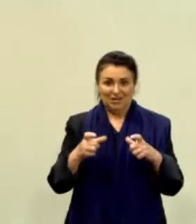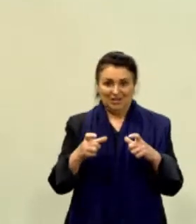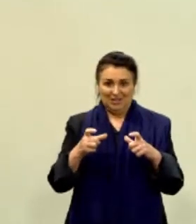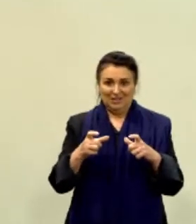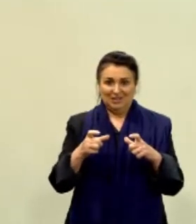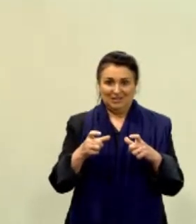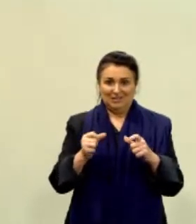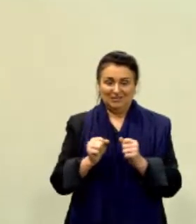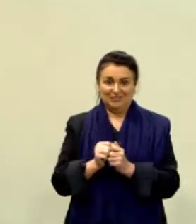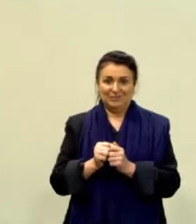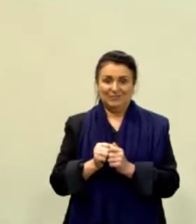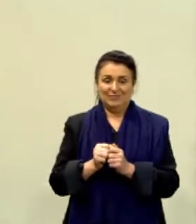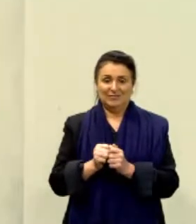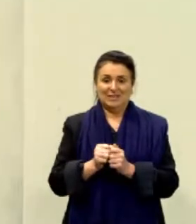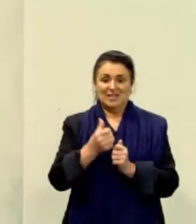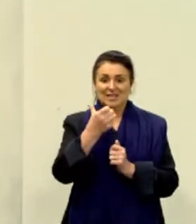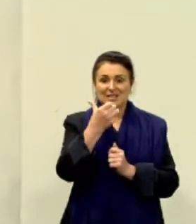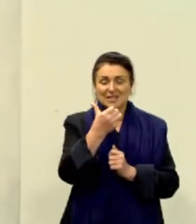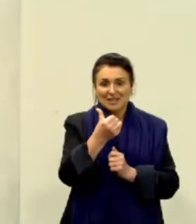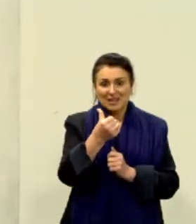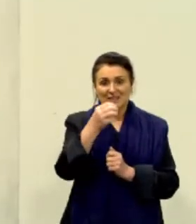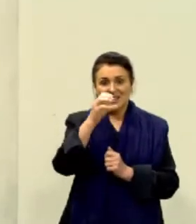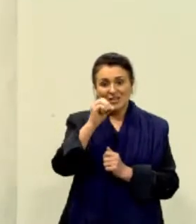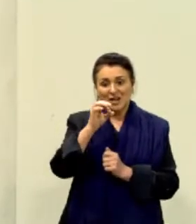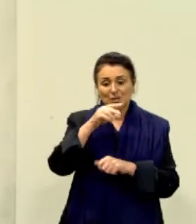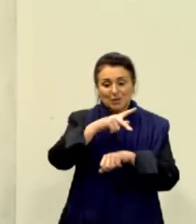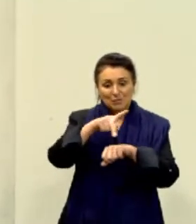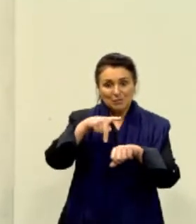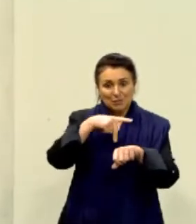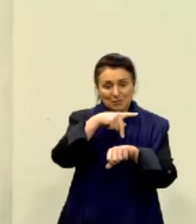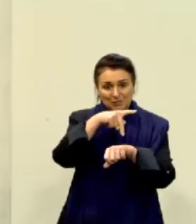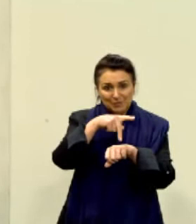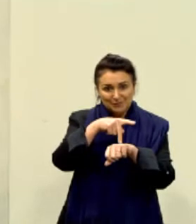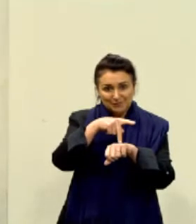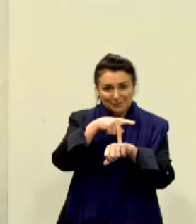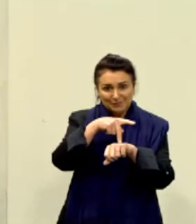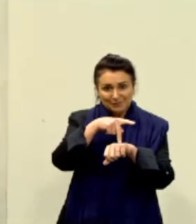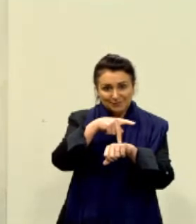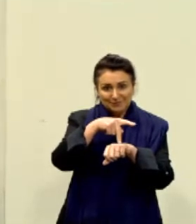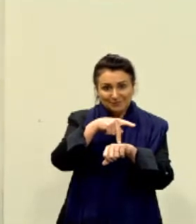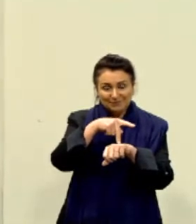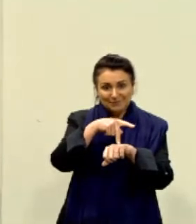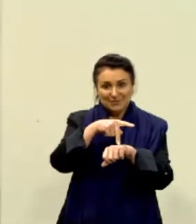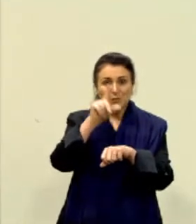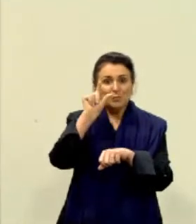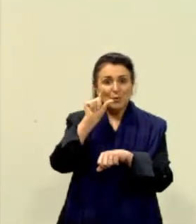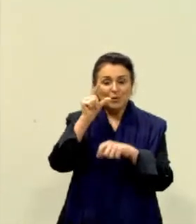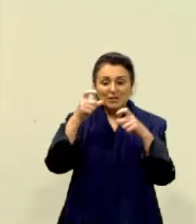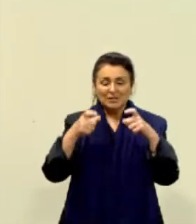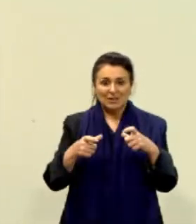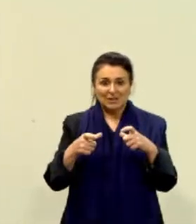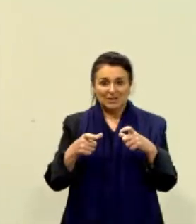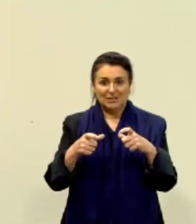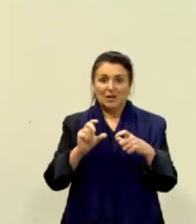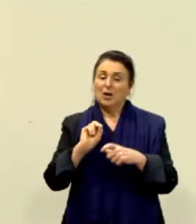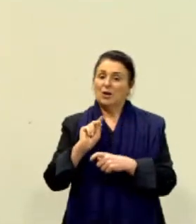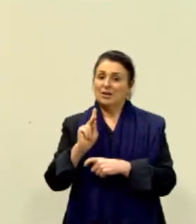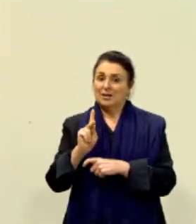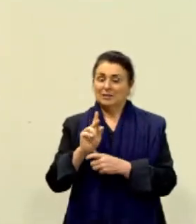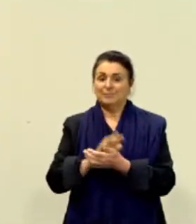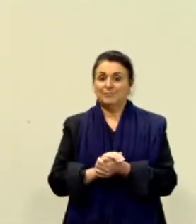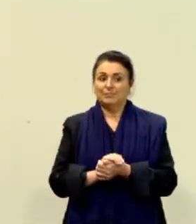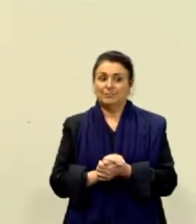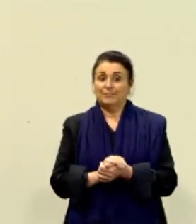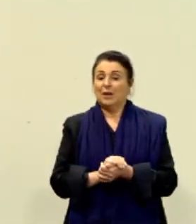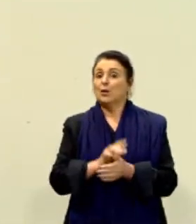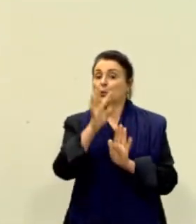apenas o 60º país por número de salas por habitante. O Brasil tem poucas salas. Beleza, segundo o texto